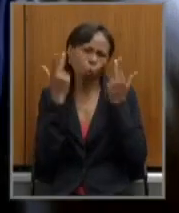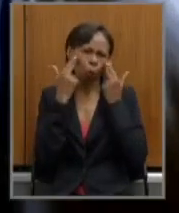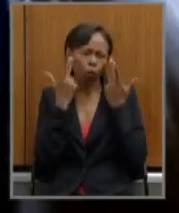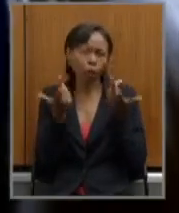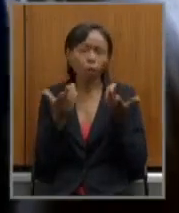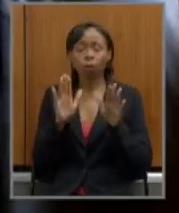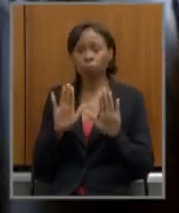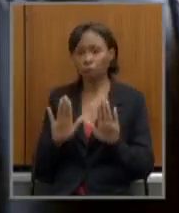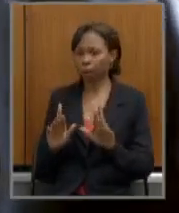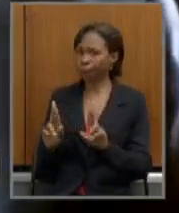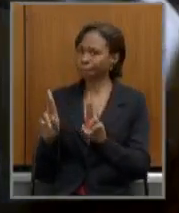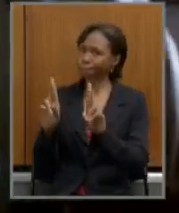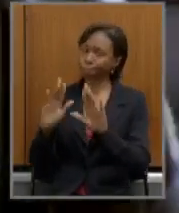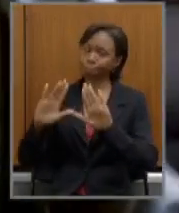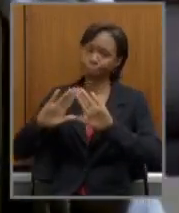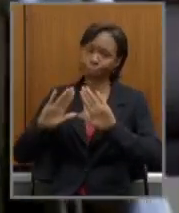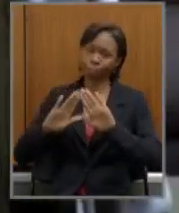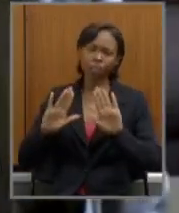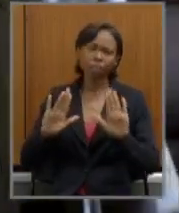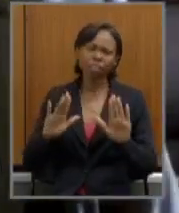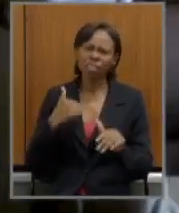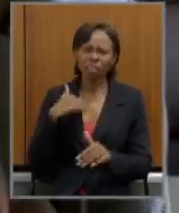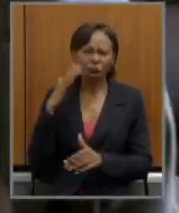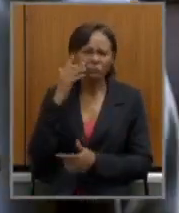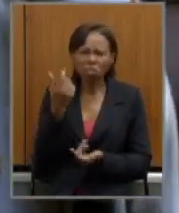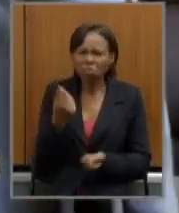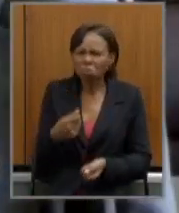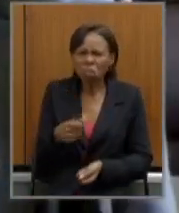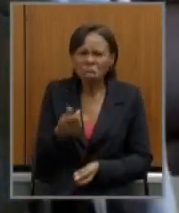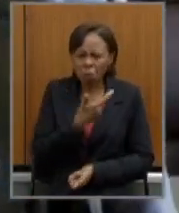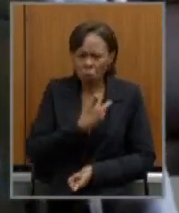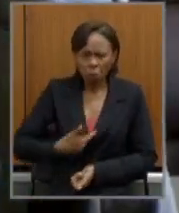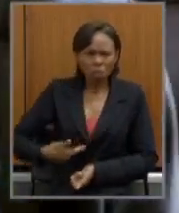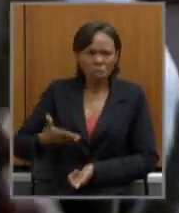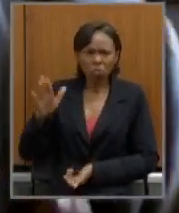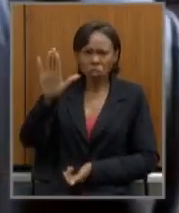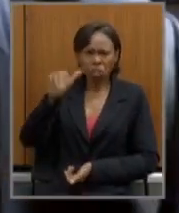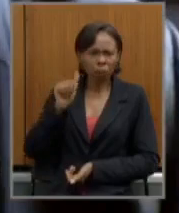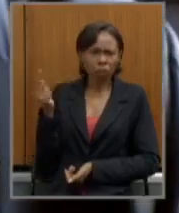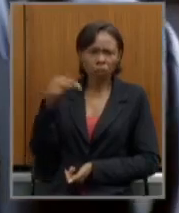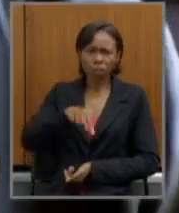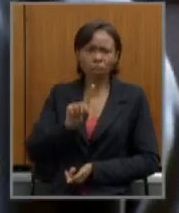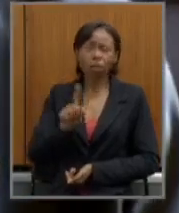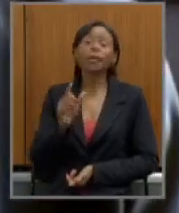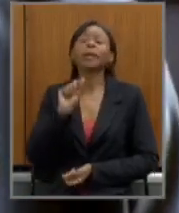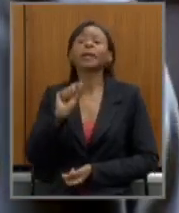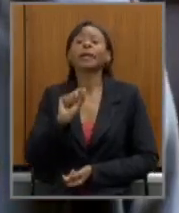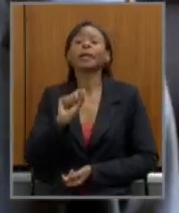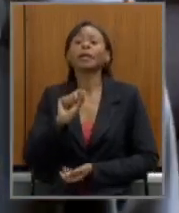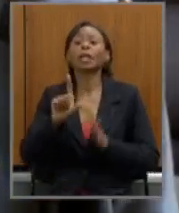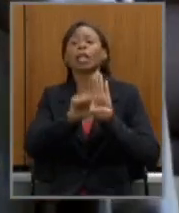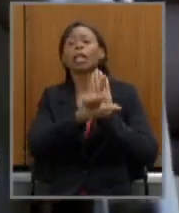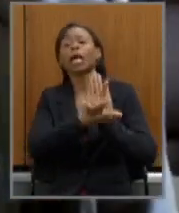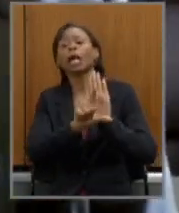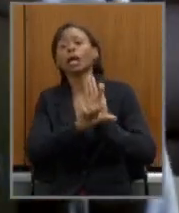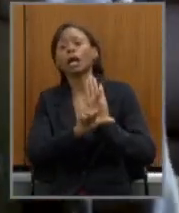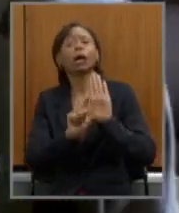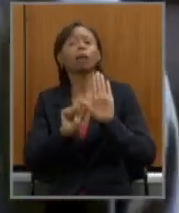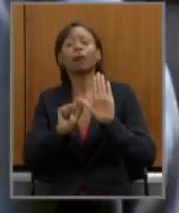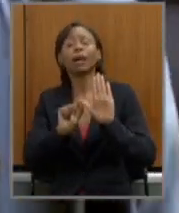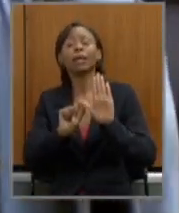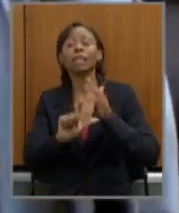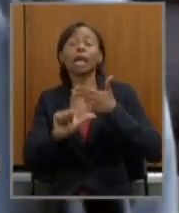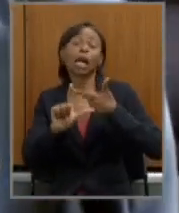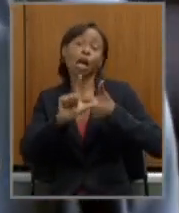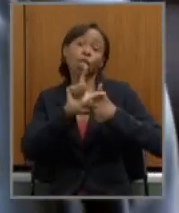Assembleia eu acho rigor principalmente chamar o governo aqui quem legisla é o legislativo então nós temos reclamar de